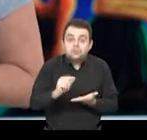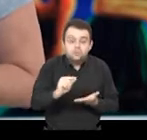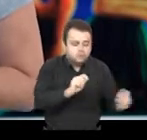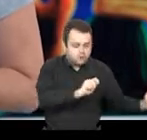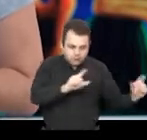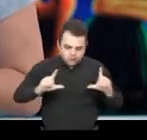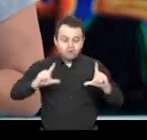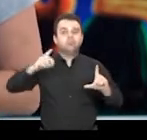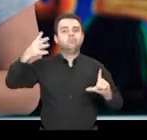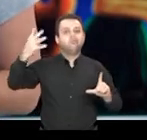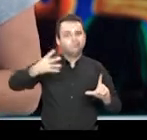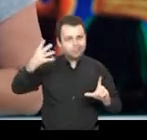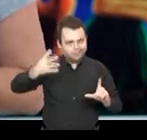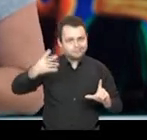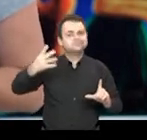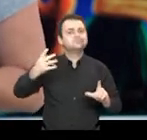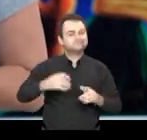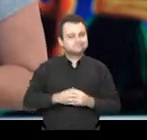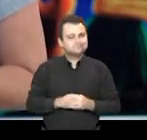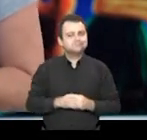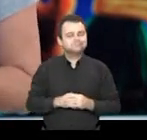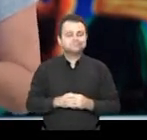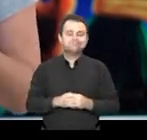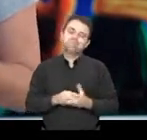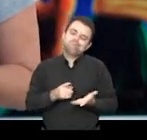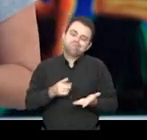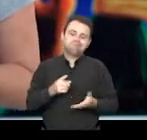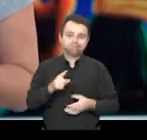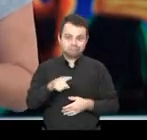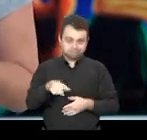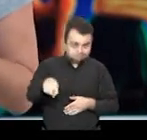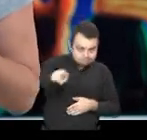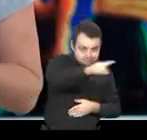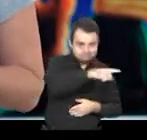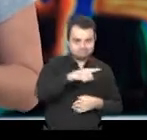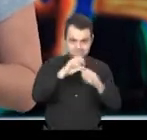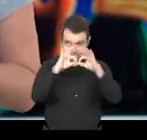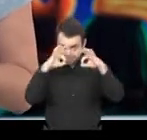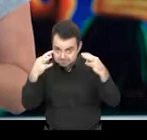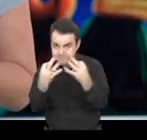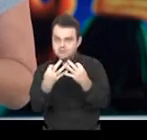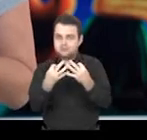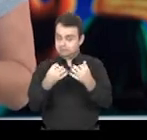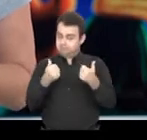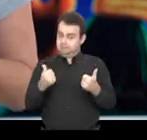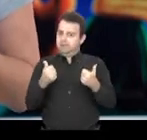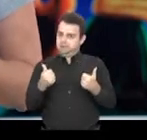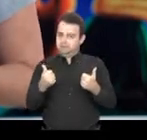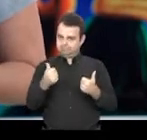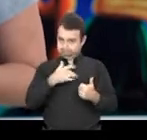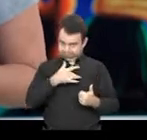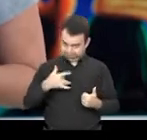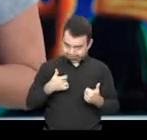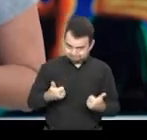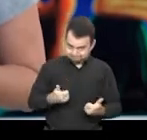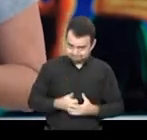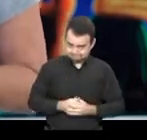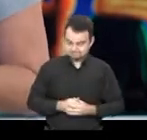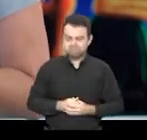iniciando o nosso quarto encontro. Espero que vocês e suas famílias estejam bem.